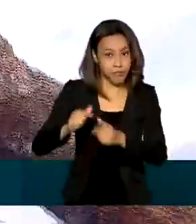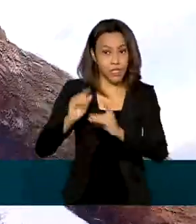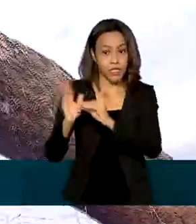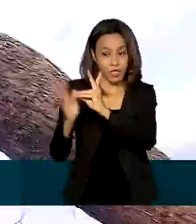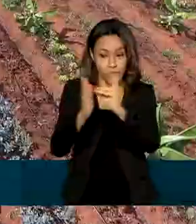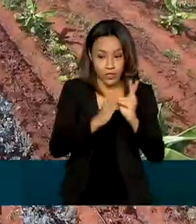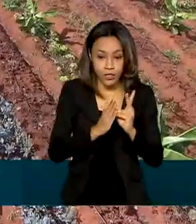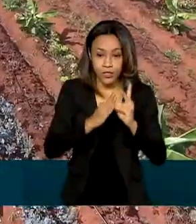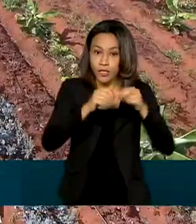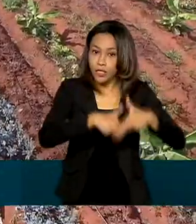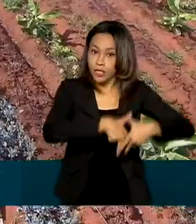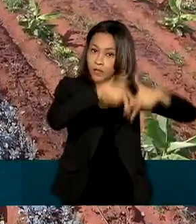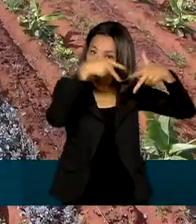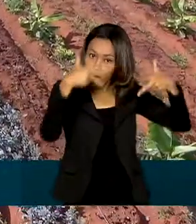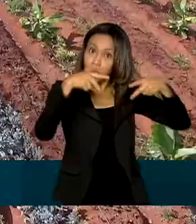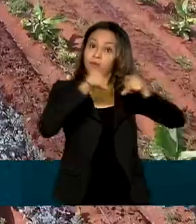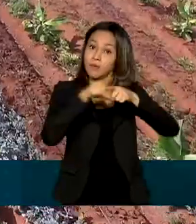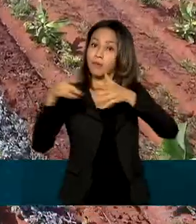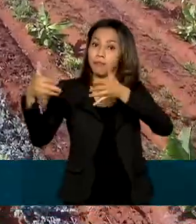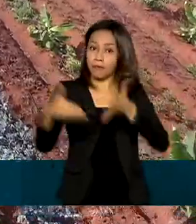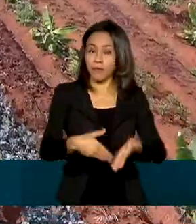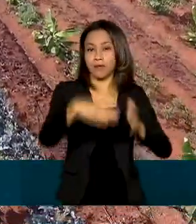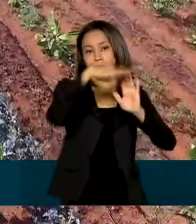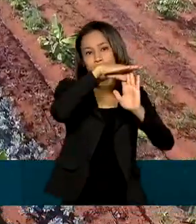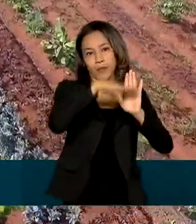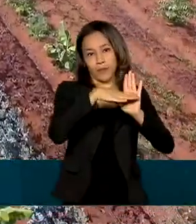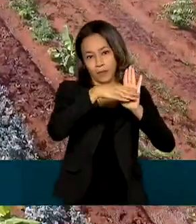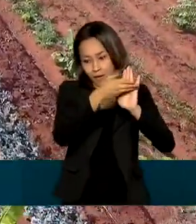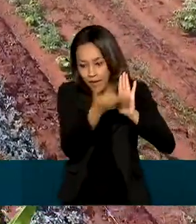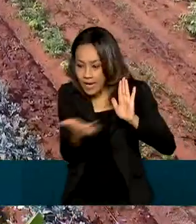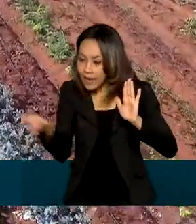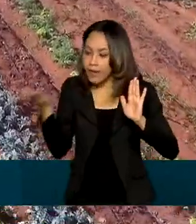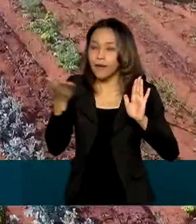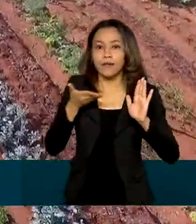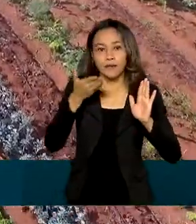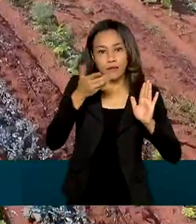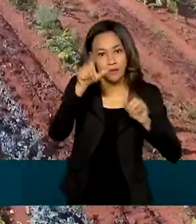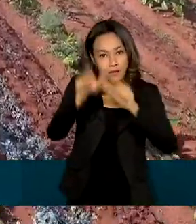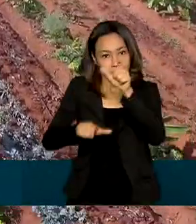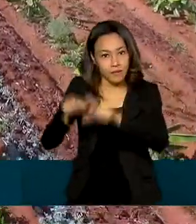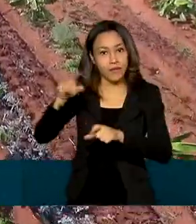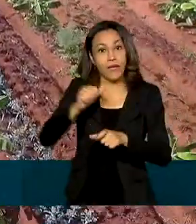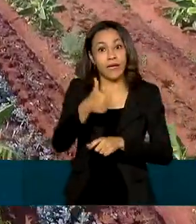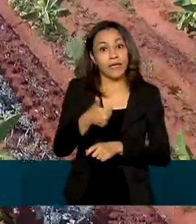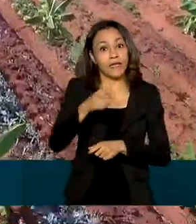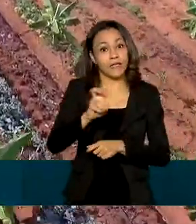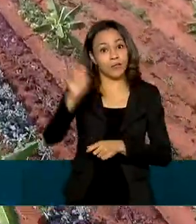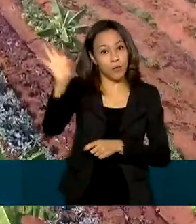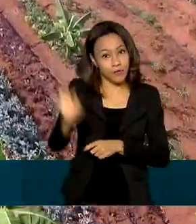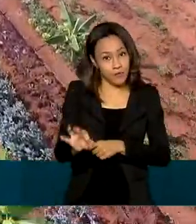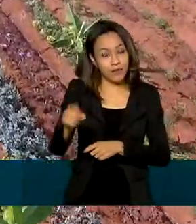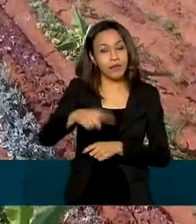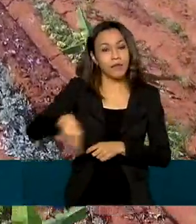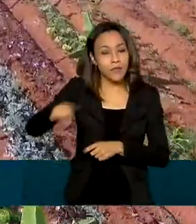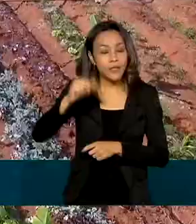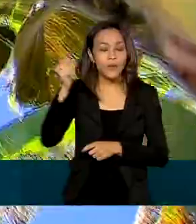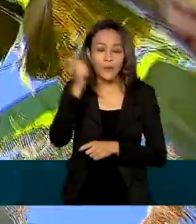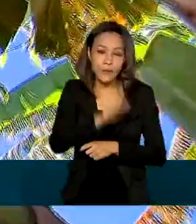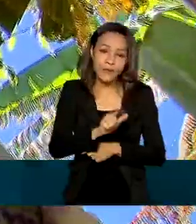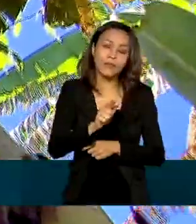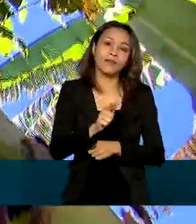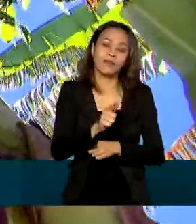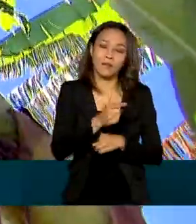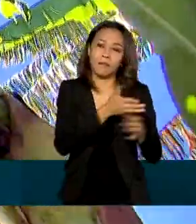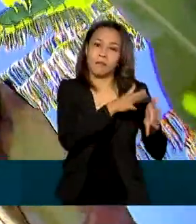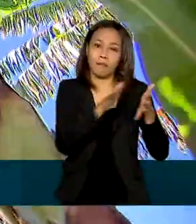quilombolas, também participam do programa. Juntos, eles representam 15% dos agricultores contemplados no PAA.